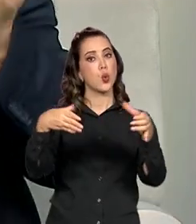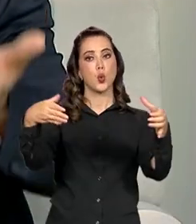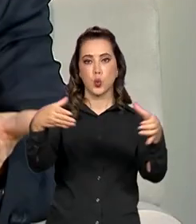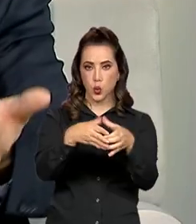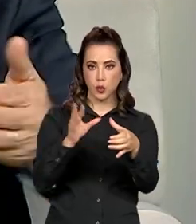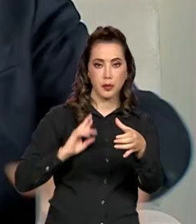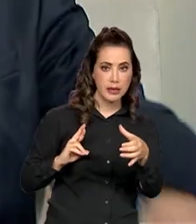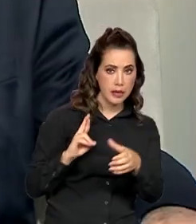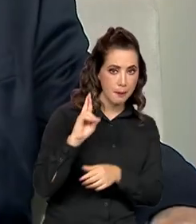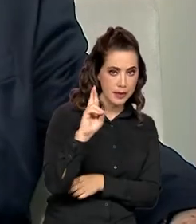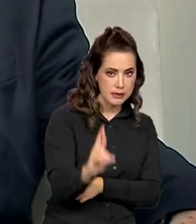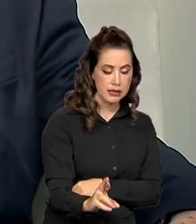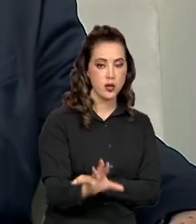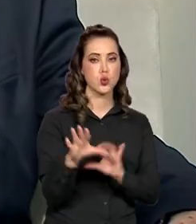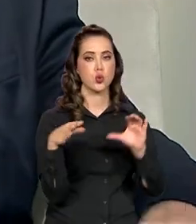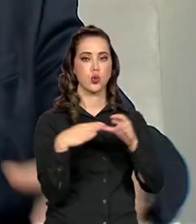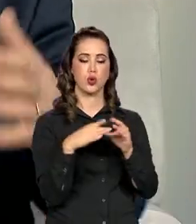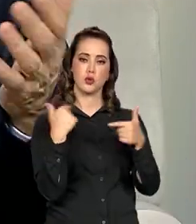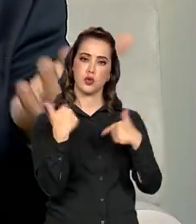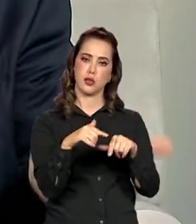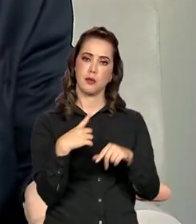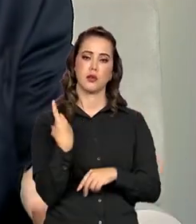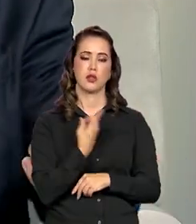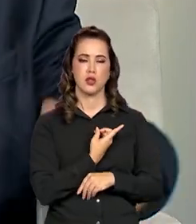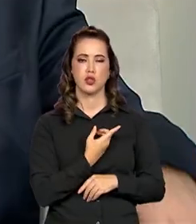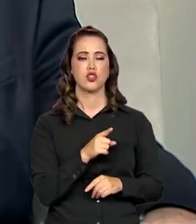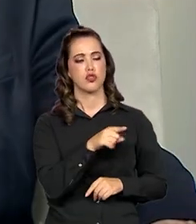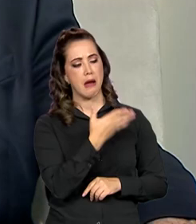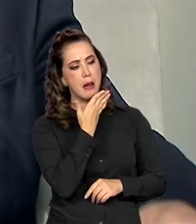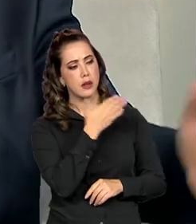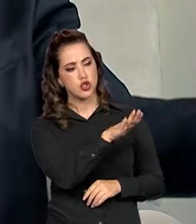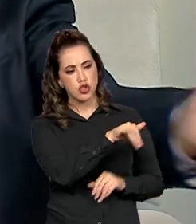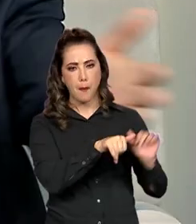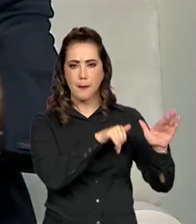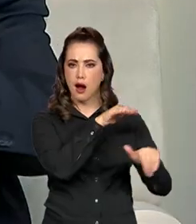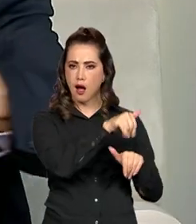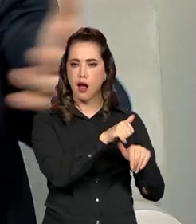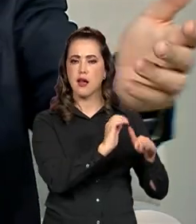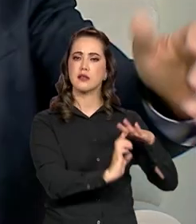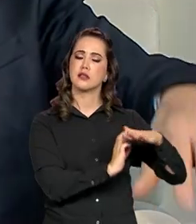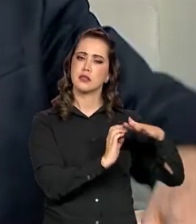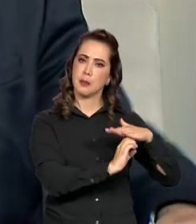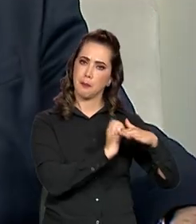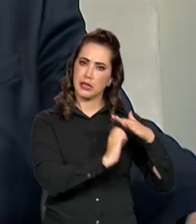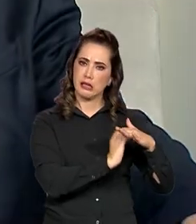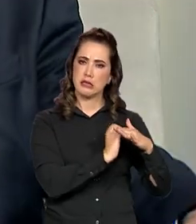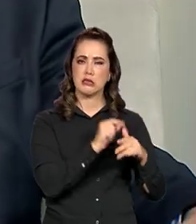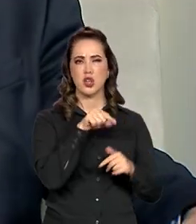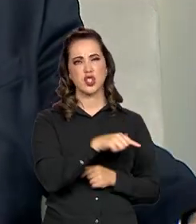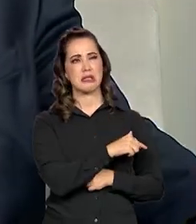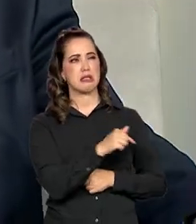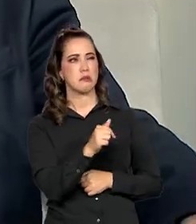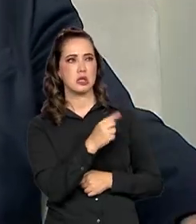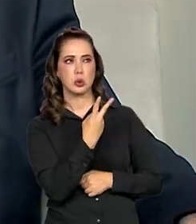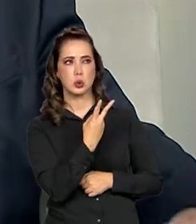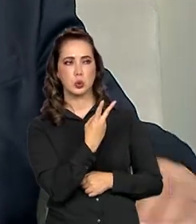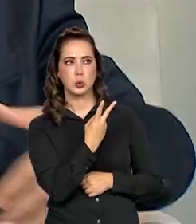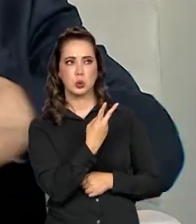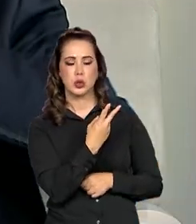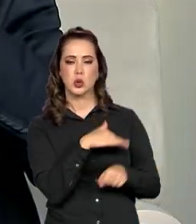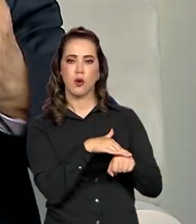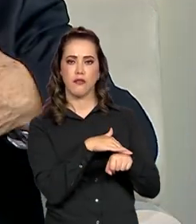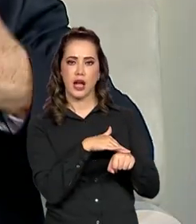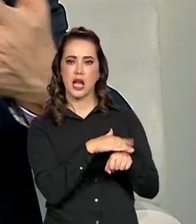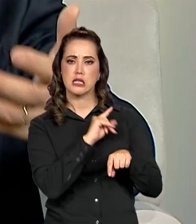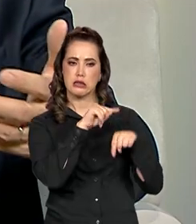represente os trabalhadores. Vamos provocar as empresas, nas próximas semanas, acho que eu devo ter duas conversas com uma delas,